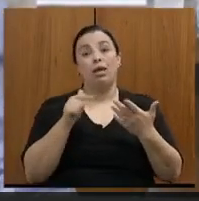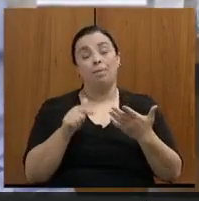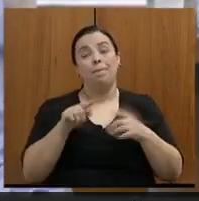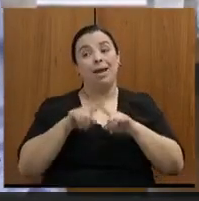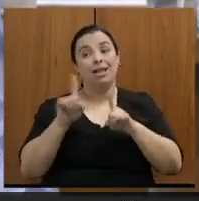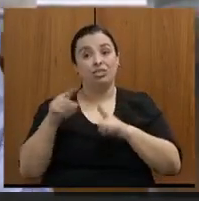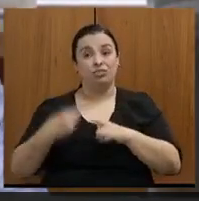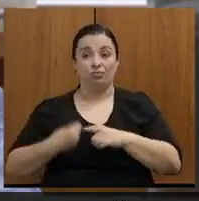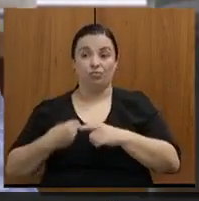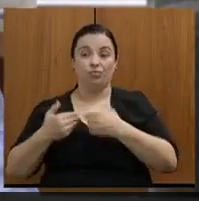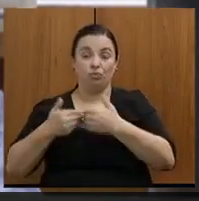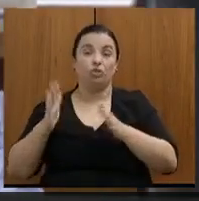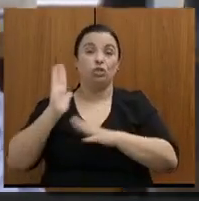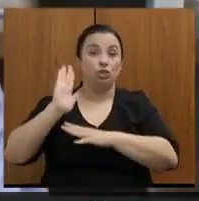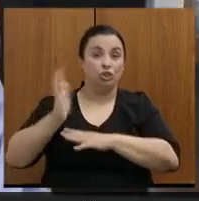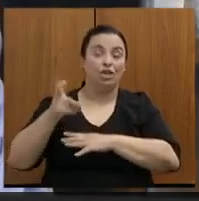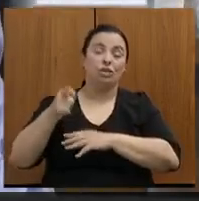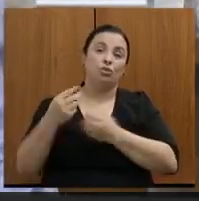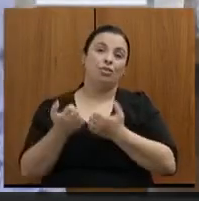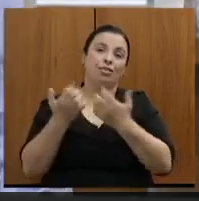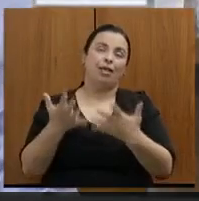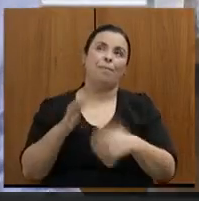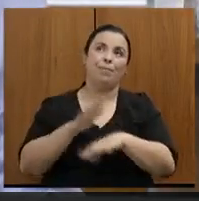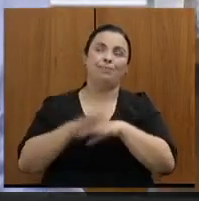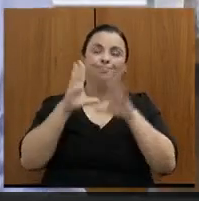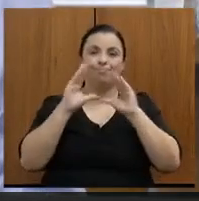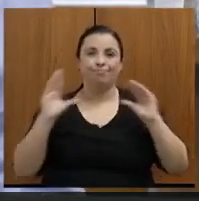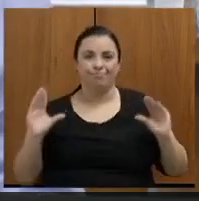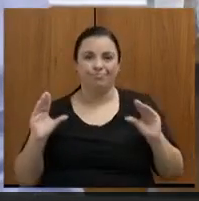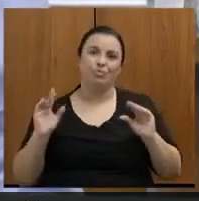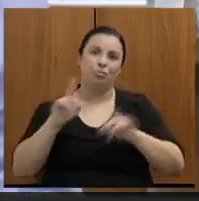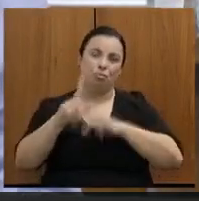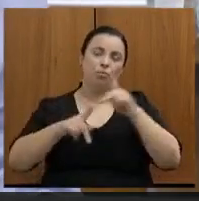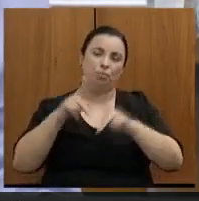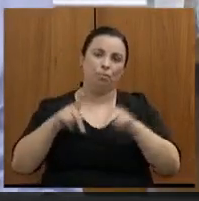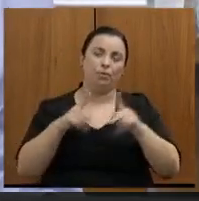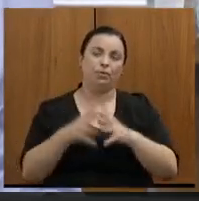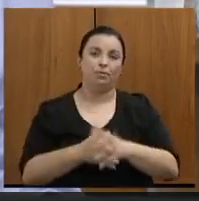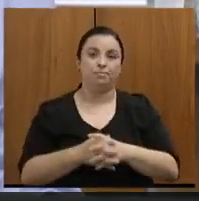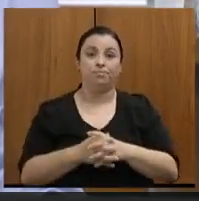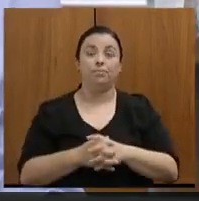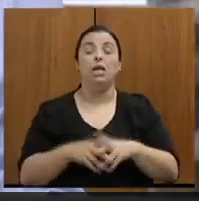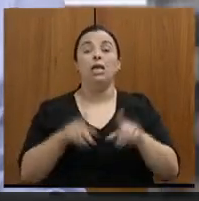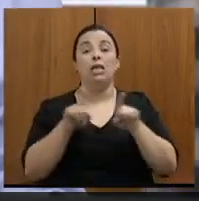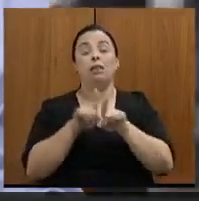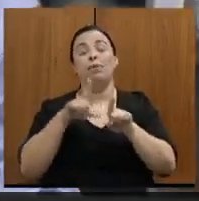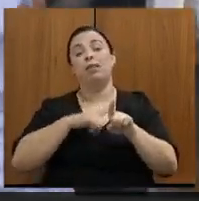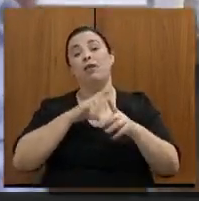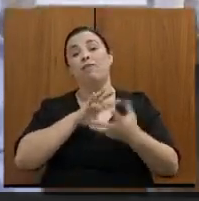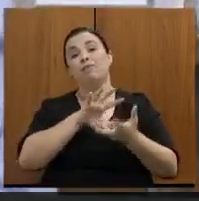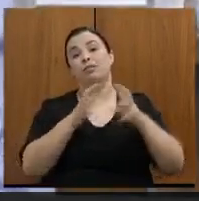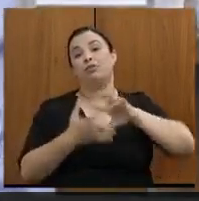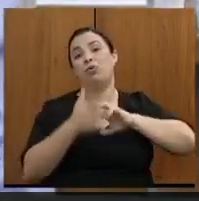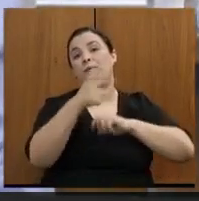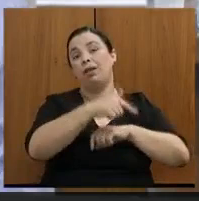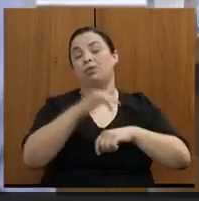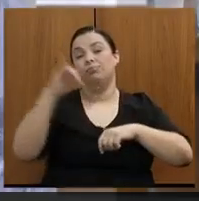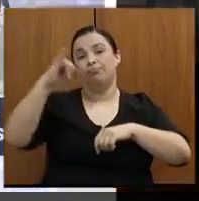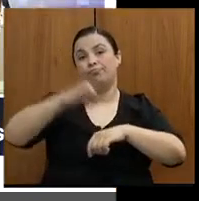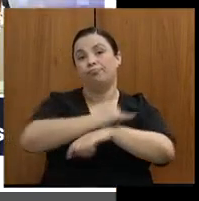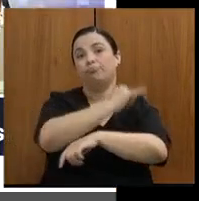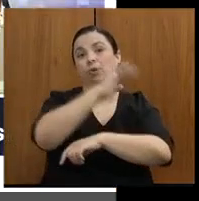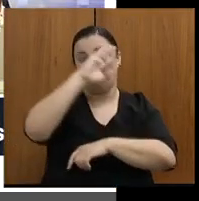local. Nós tivemos também a concessão do aeroporto da Pampulha, algo que, durante anos, foi esperado, foi